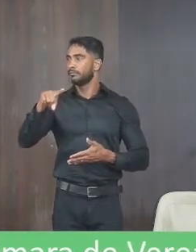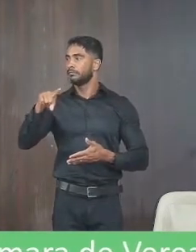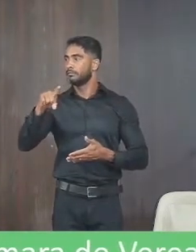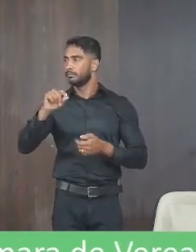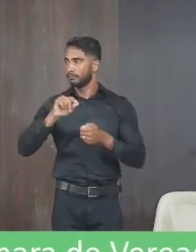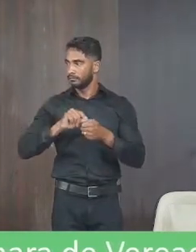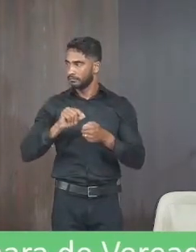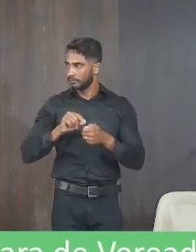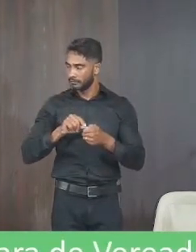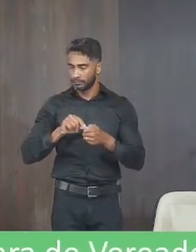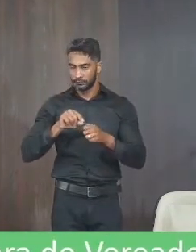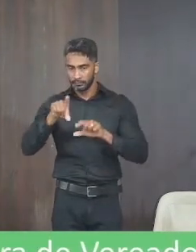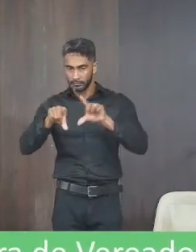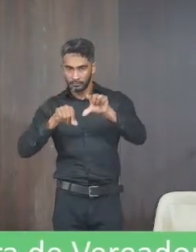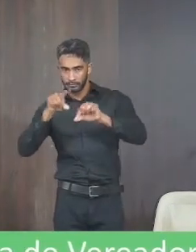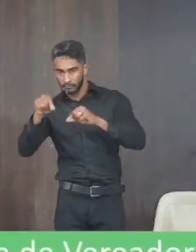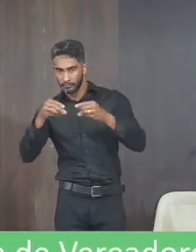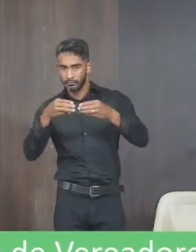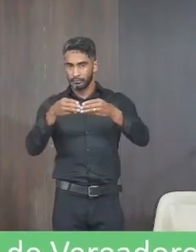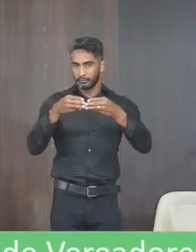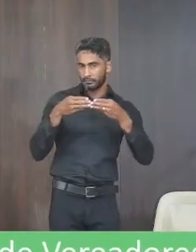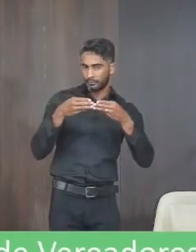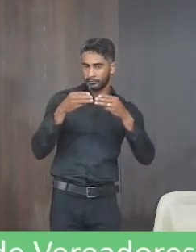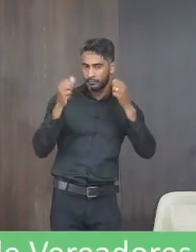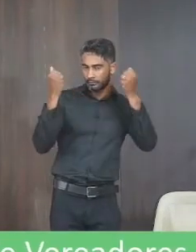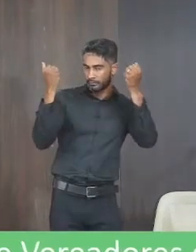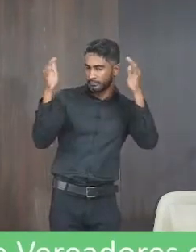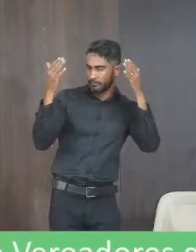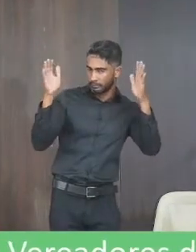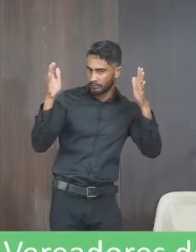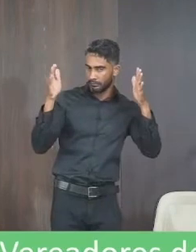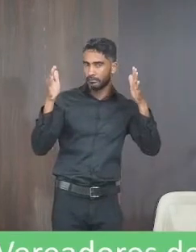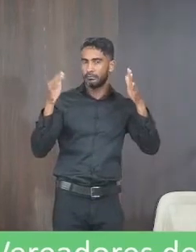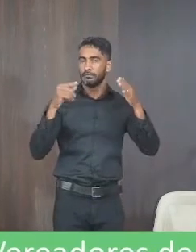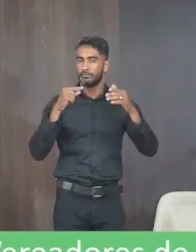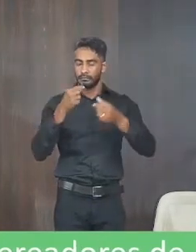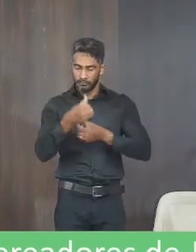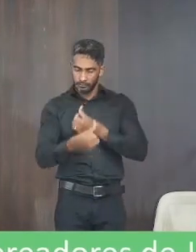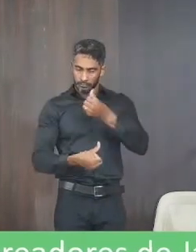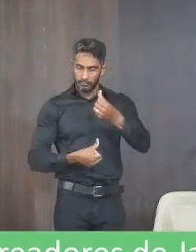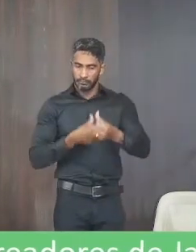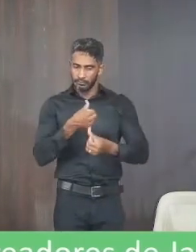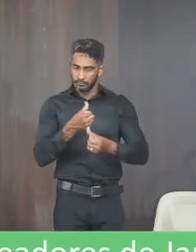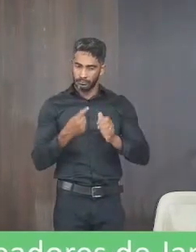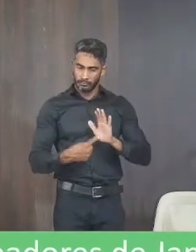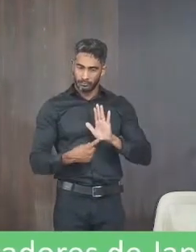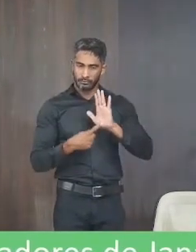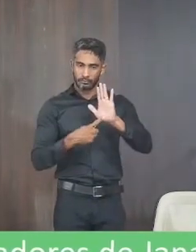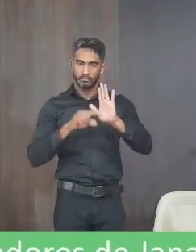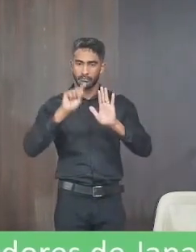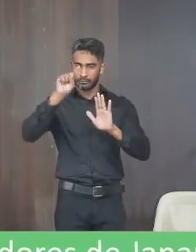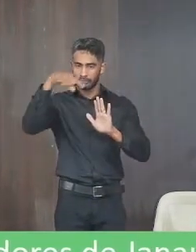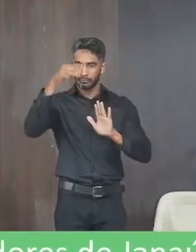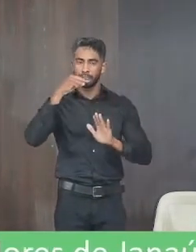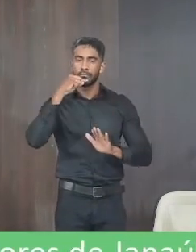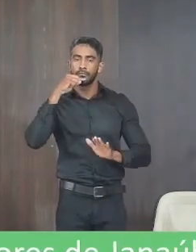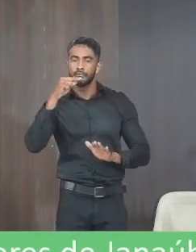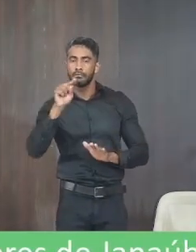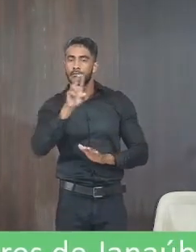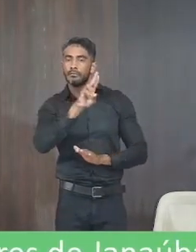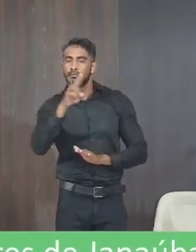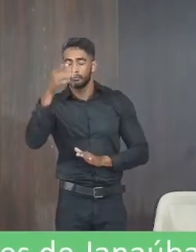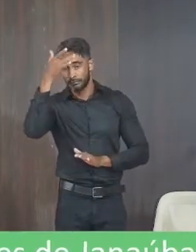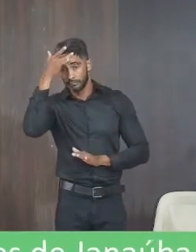a indicação da moção de congratulação nesse semestre aí apresenta para a próxima semana tá bom o nome da